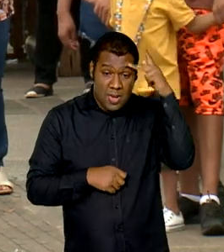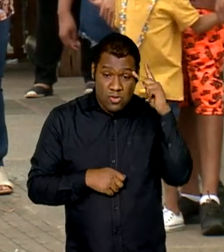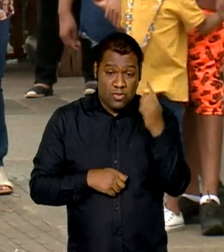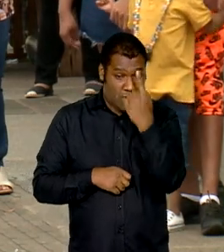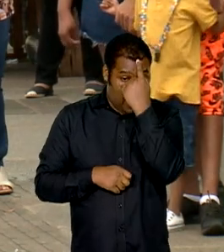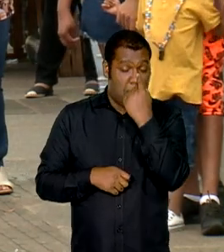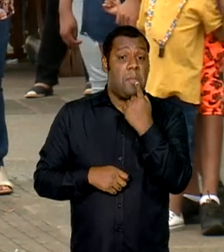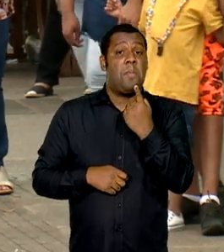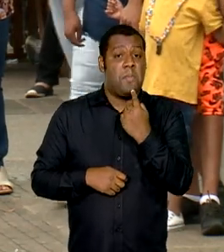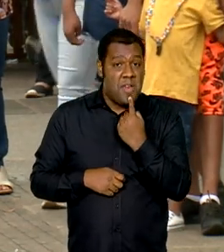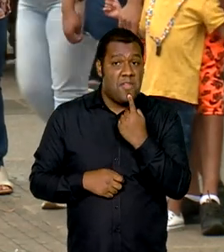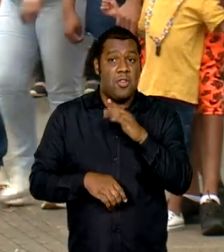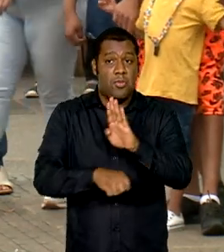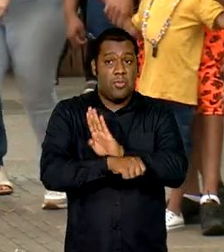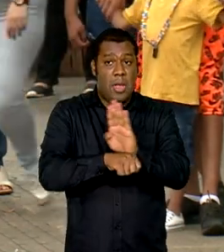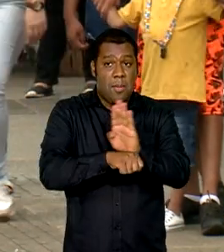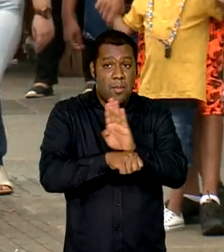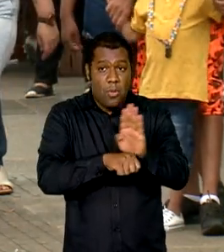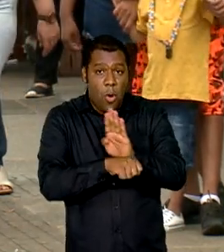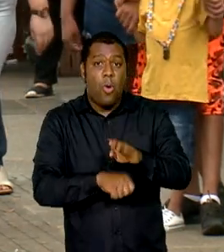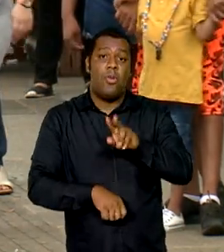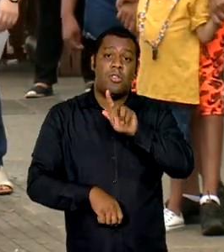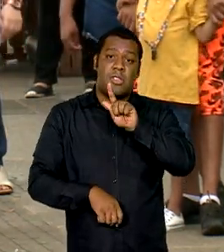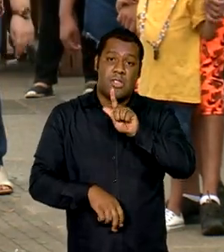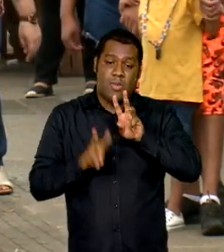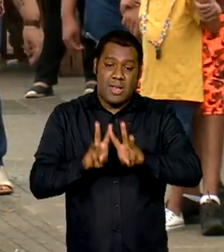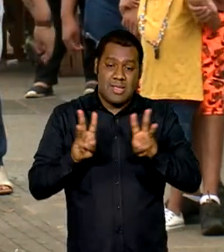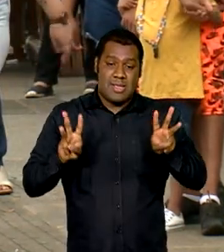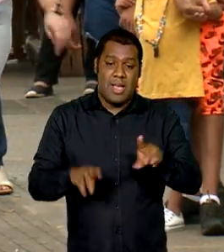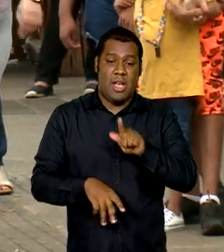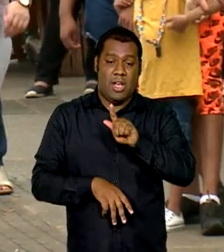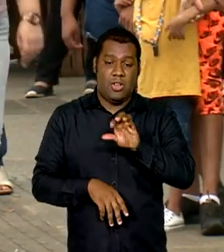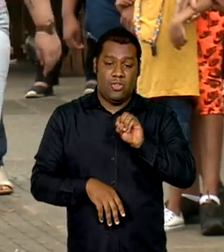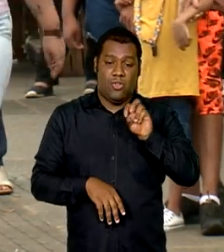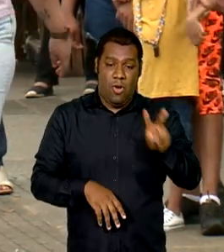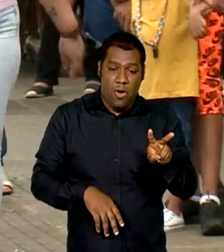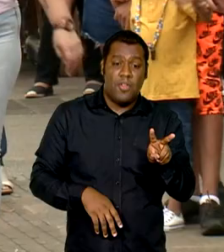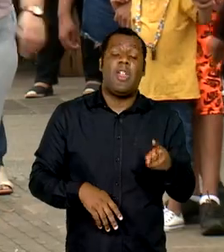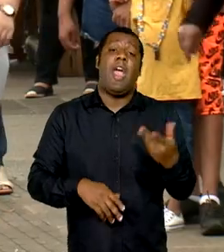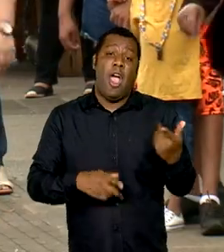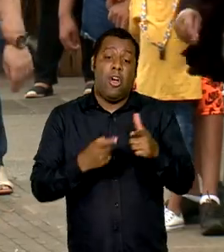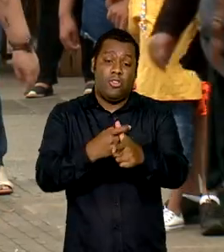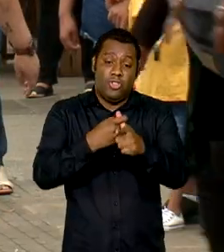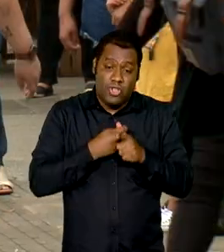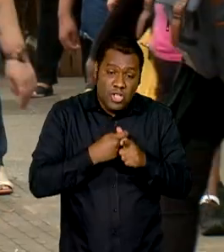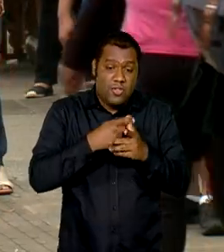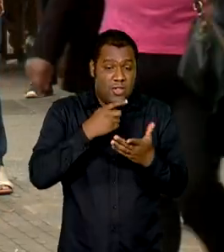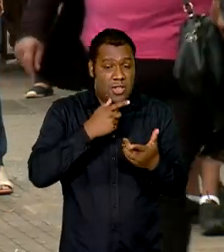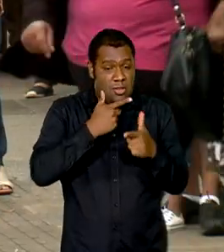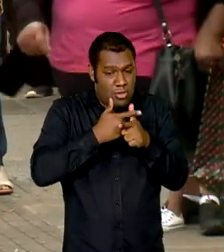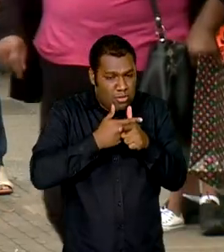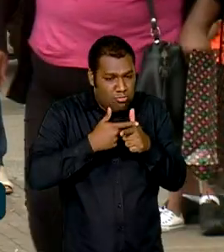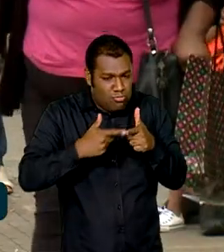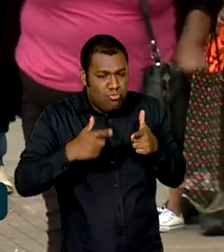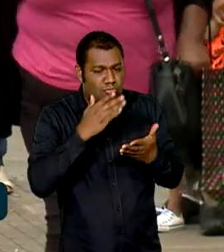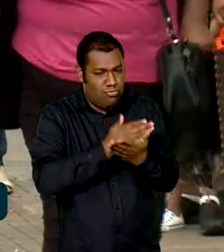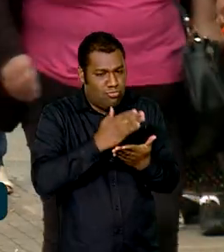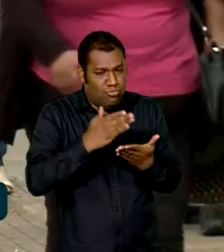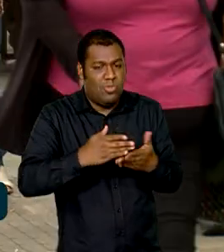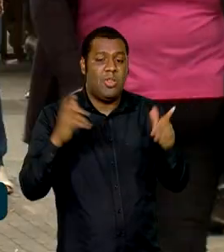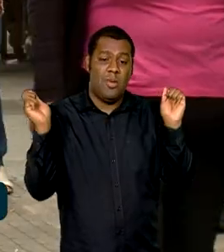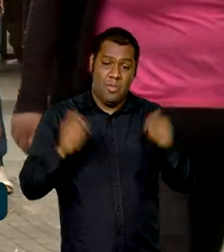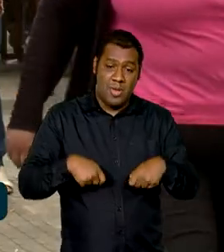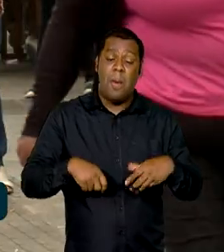no cadastro do gov.br podem parcelar as dívidas no Desenrola. Antes, essas pessoas